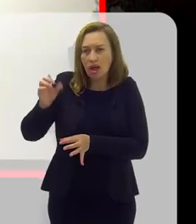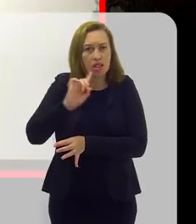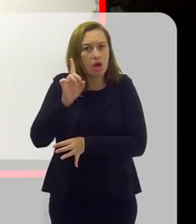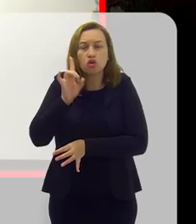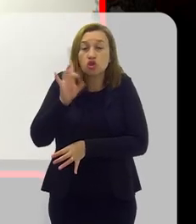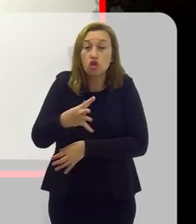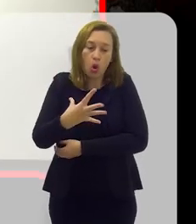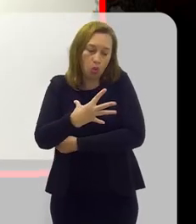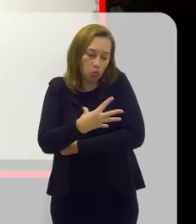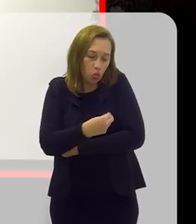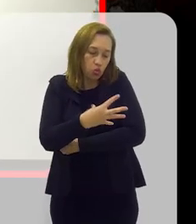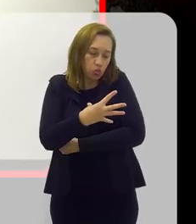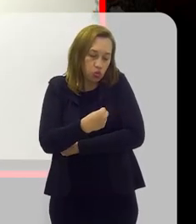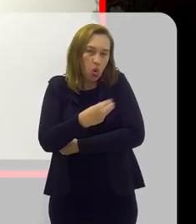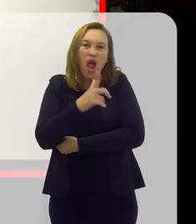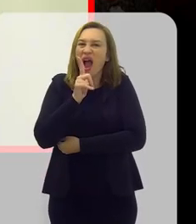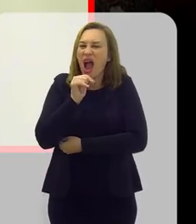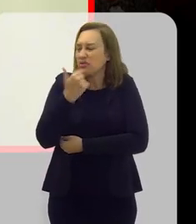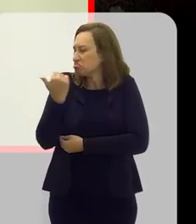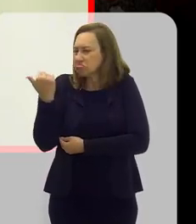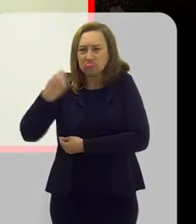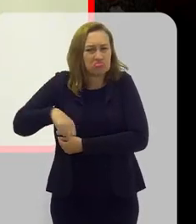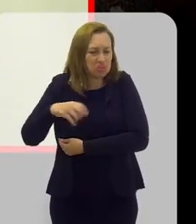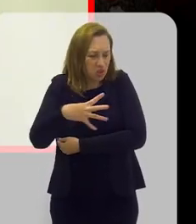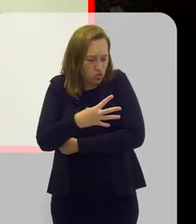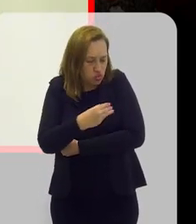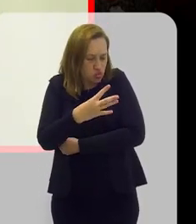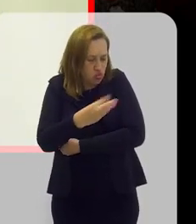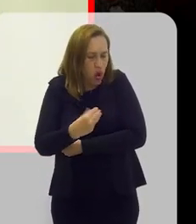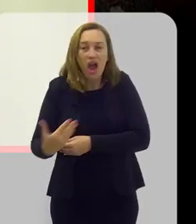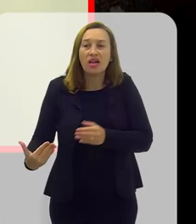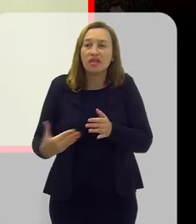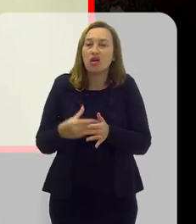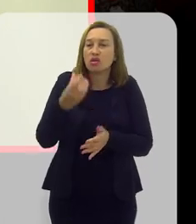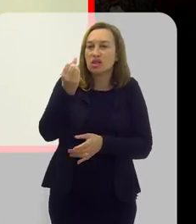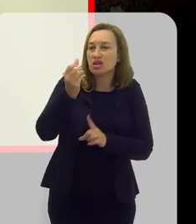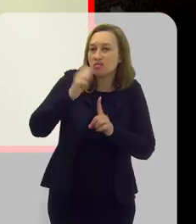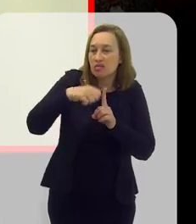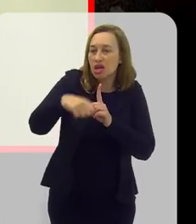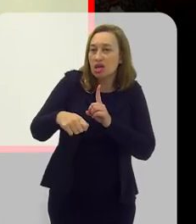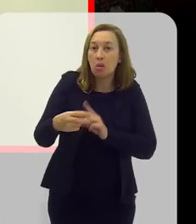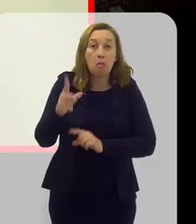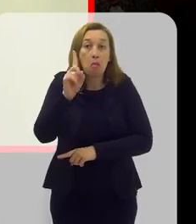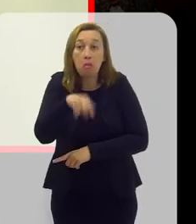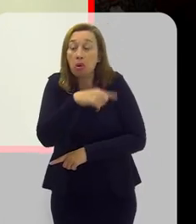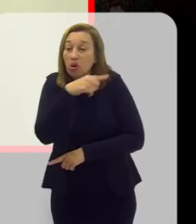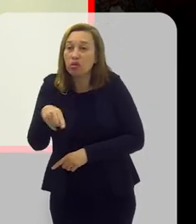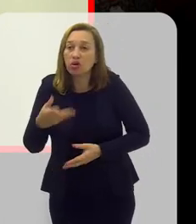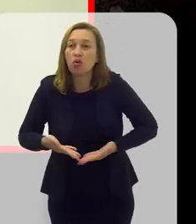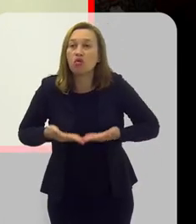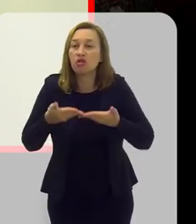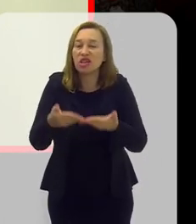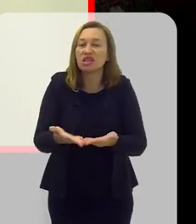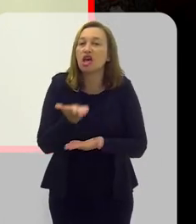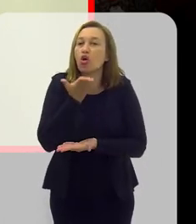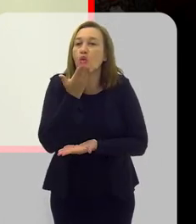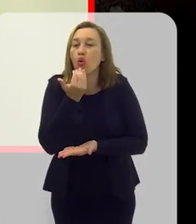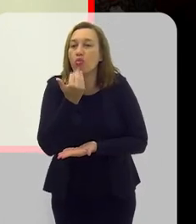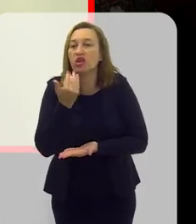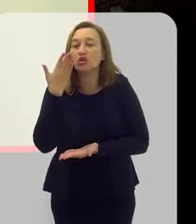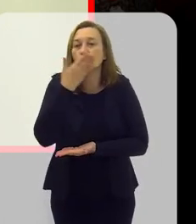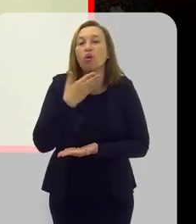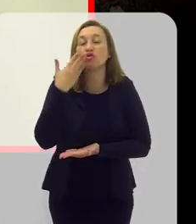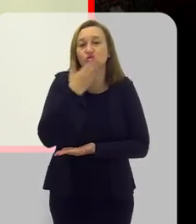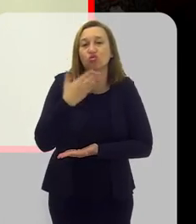só, não precisa nem de água. E, a partir do sexto mês, também é proibido oferecer